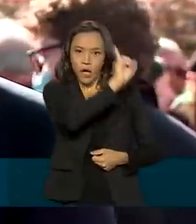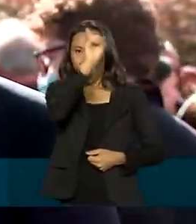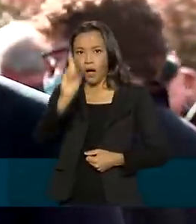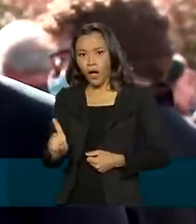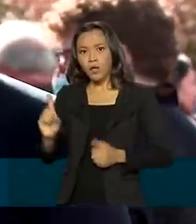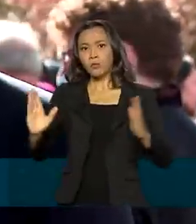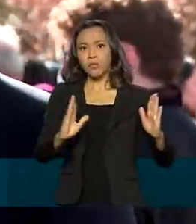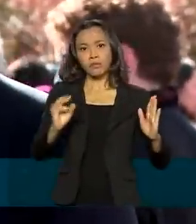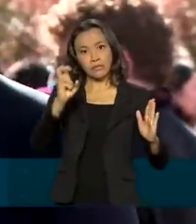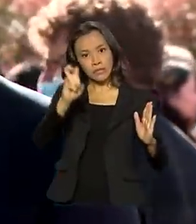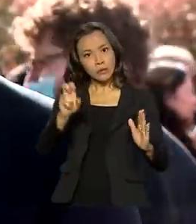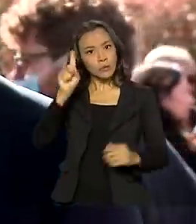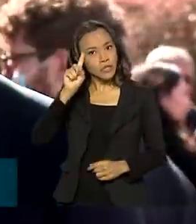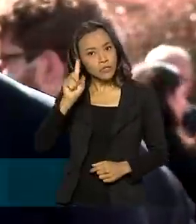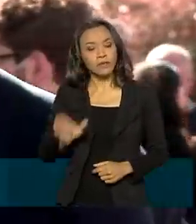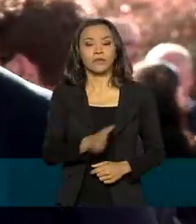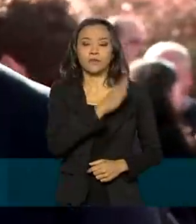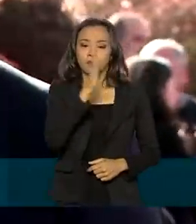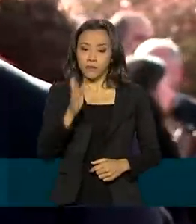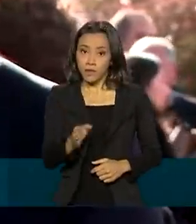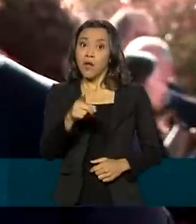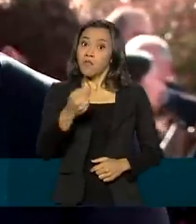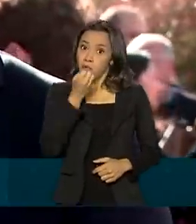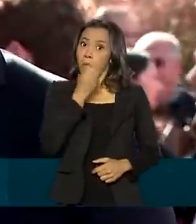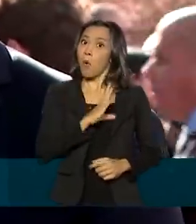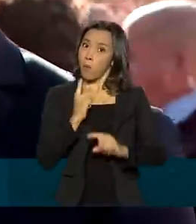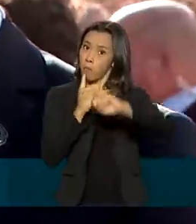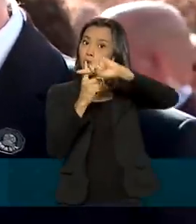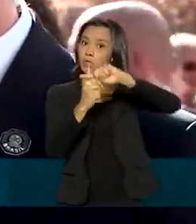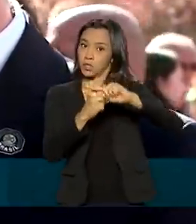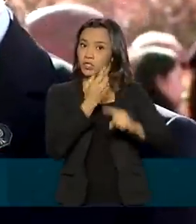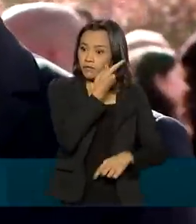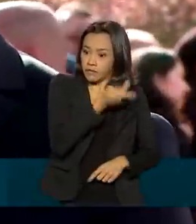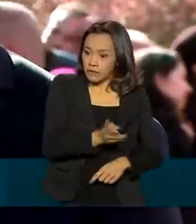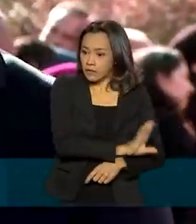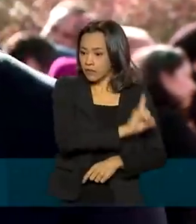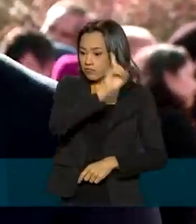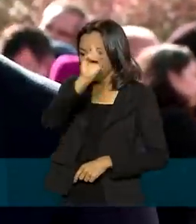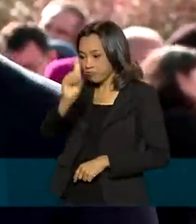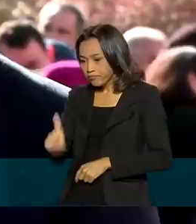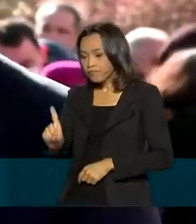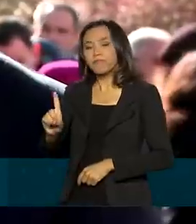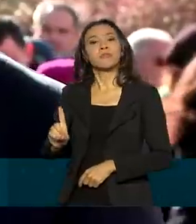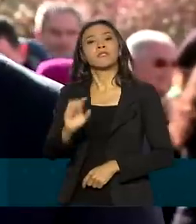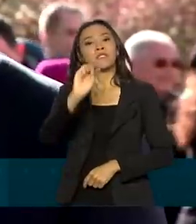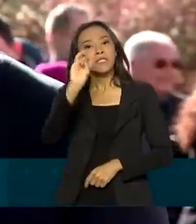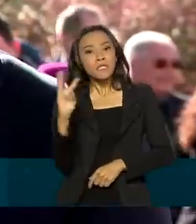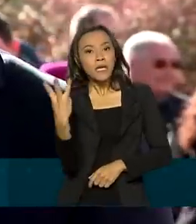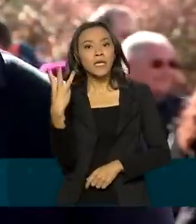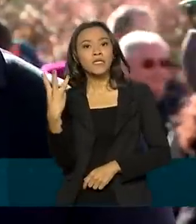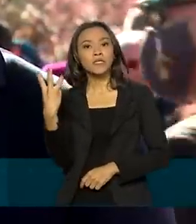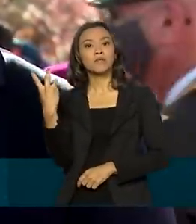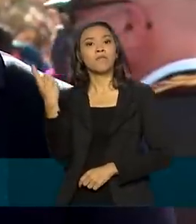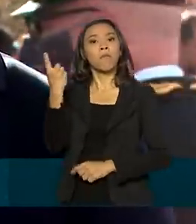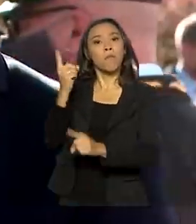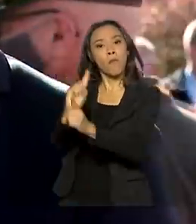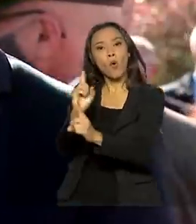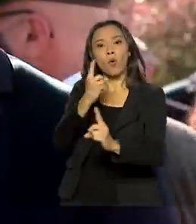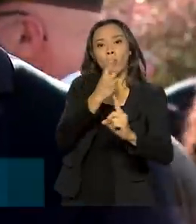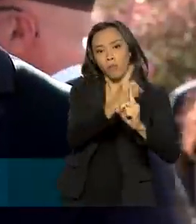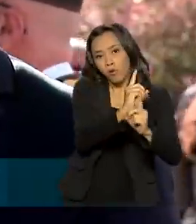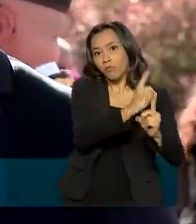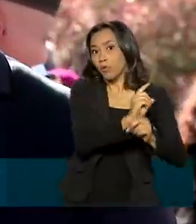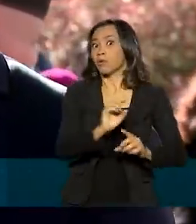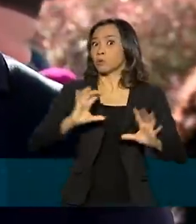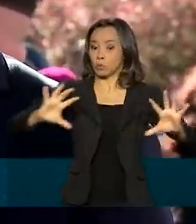Um balanço muito positivo da visita que o presidente fez à Itália, não apenas pela participação que ele teve nas três sessões da cúpula dos